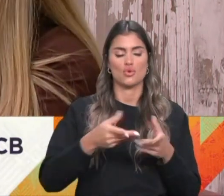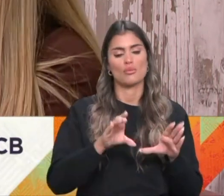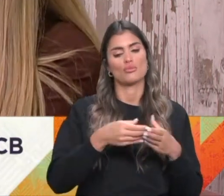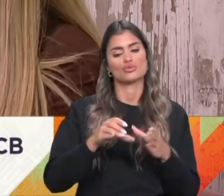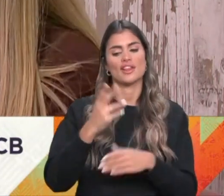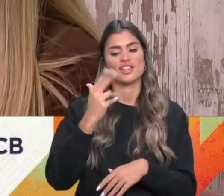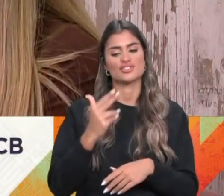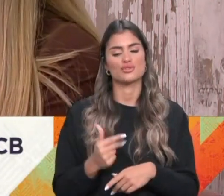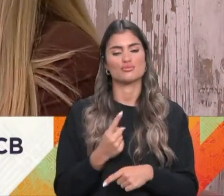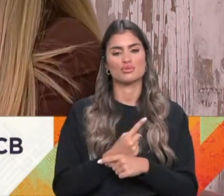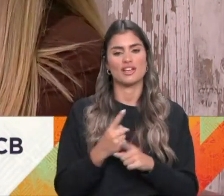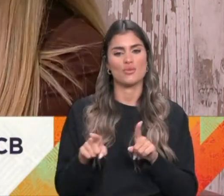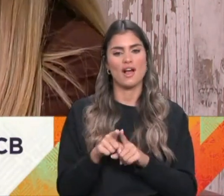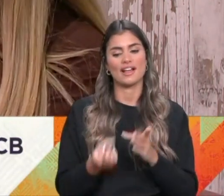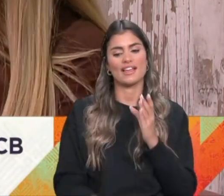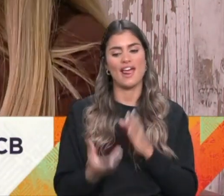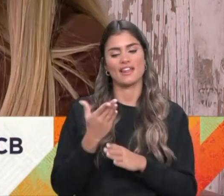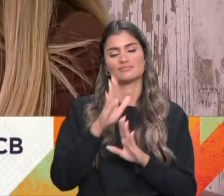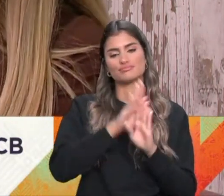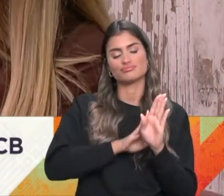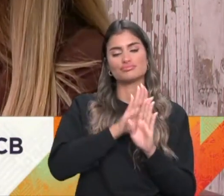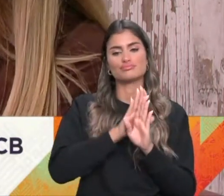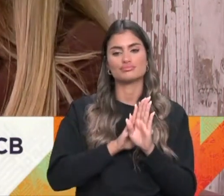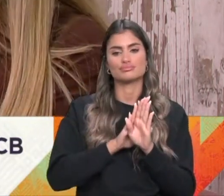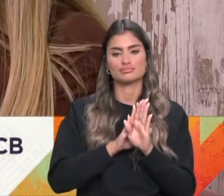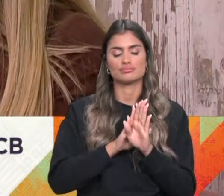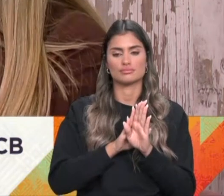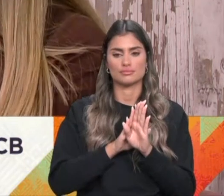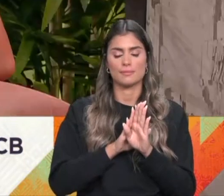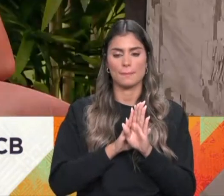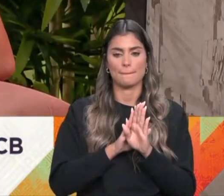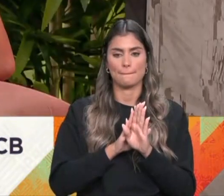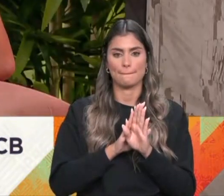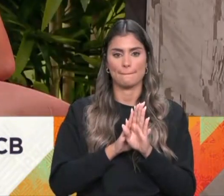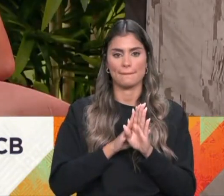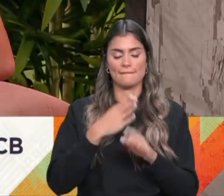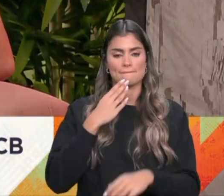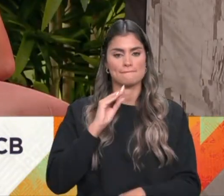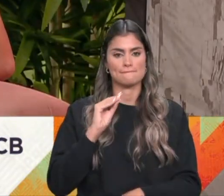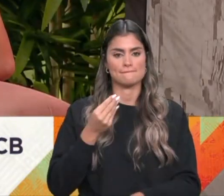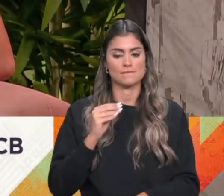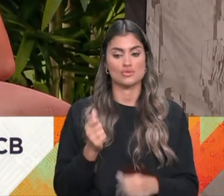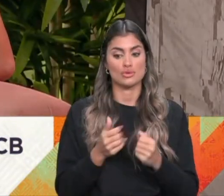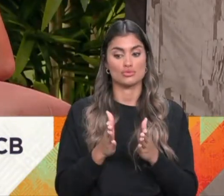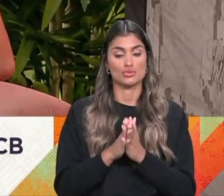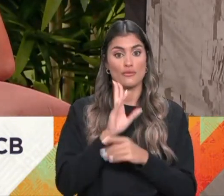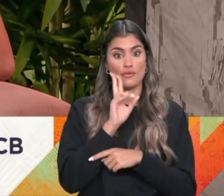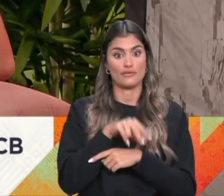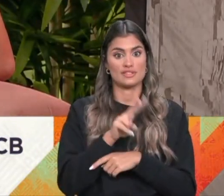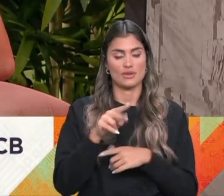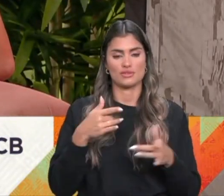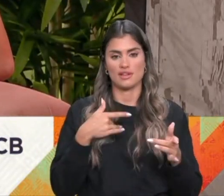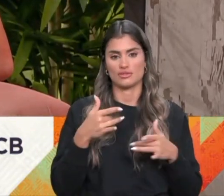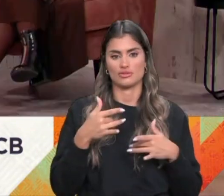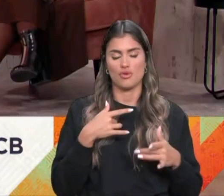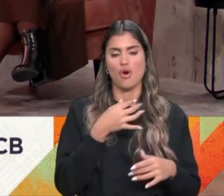Porque isto é criar afetividade. Claro. Previamente a isto, os alunos foram todos visitar o Teatro de Ópera, que é o